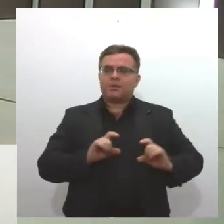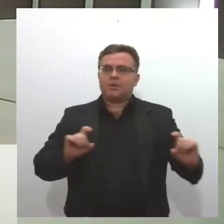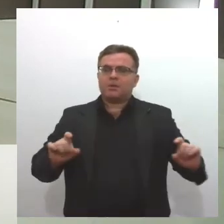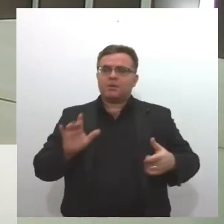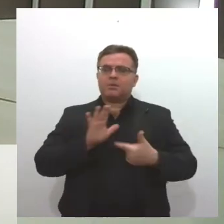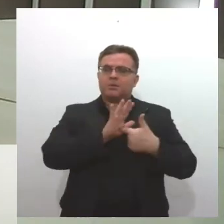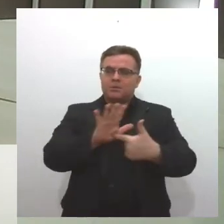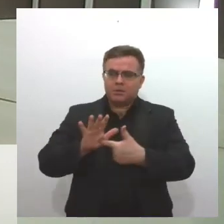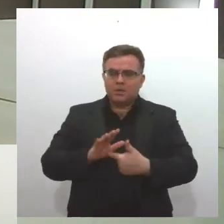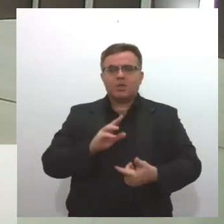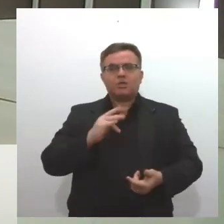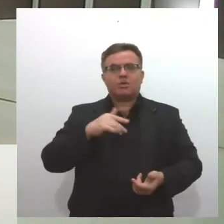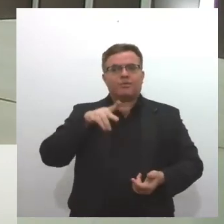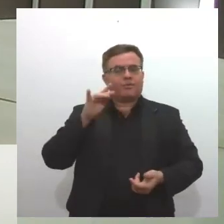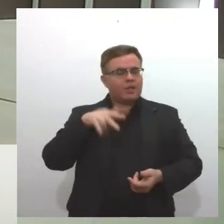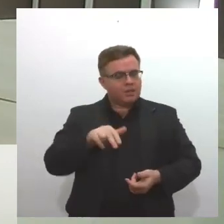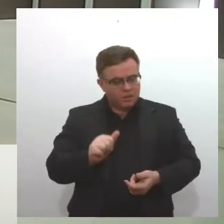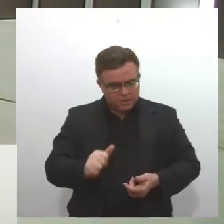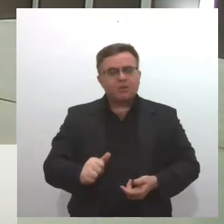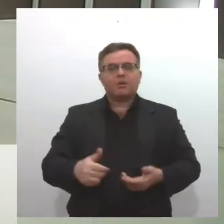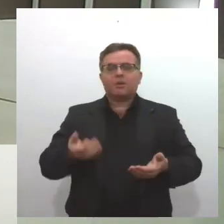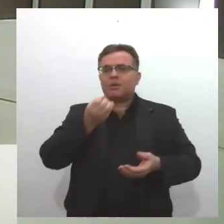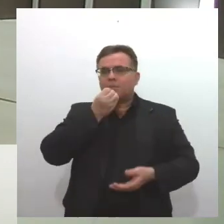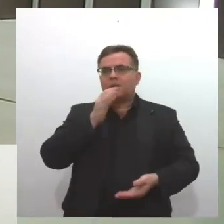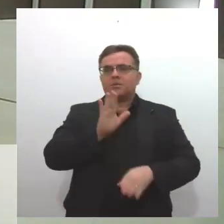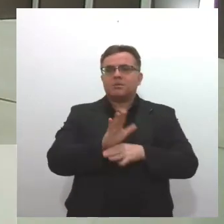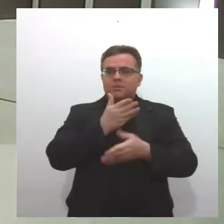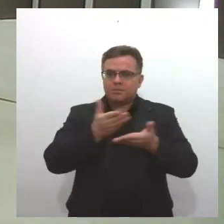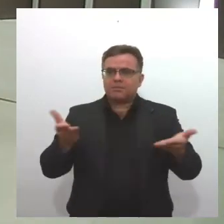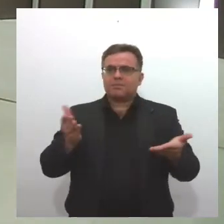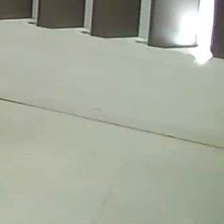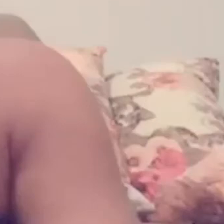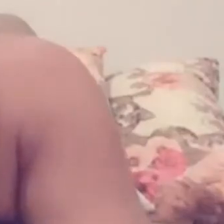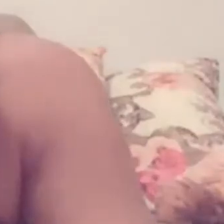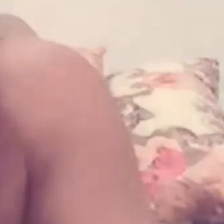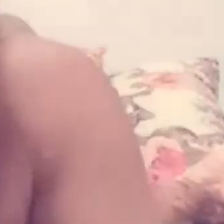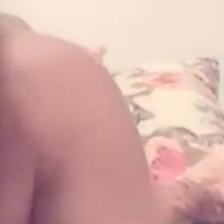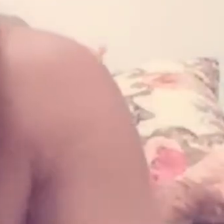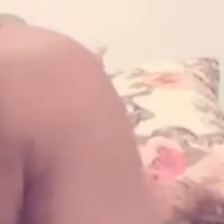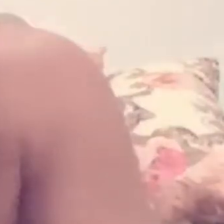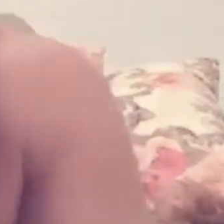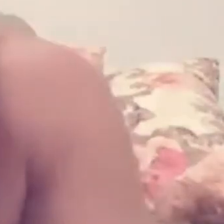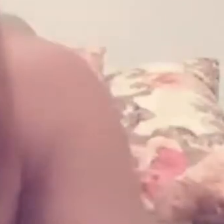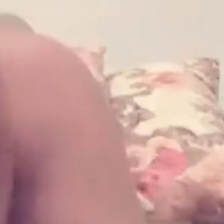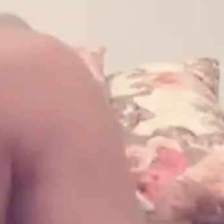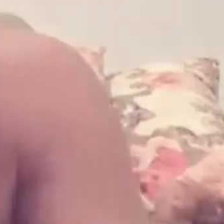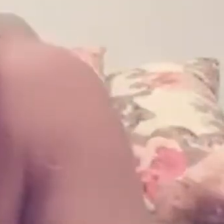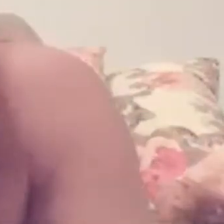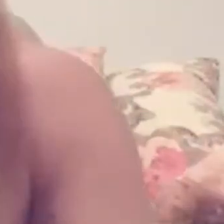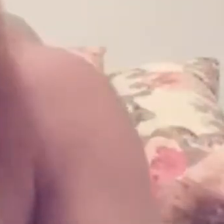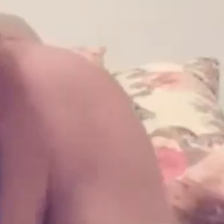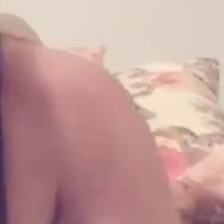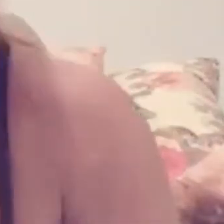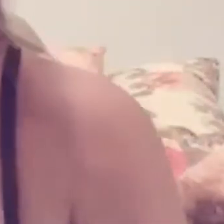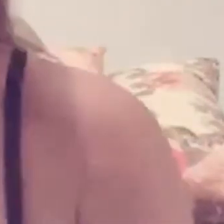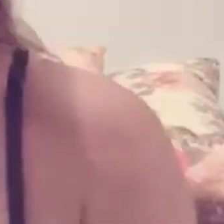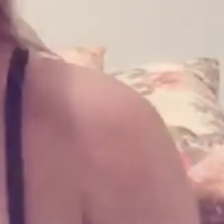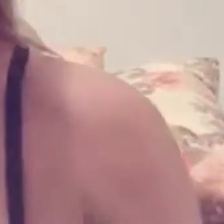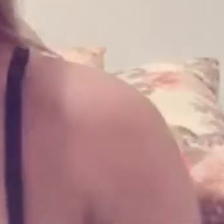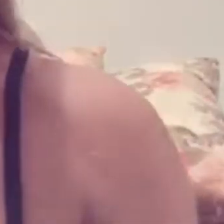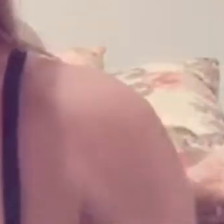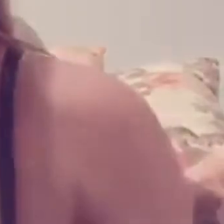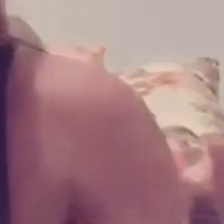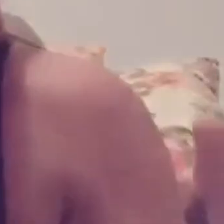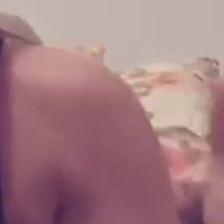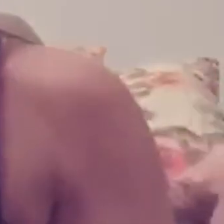som de Ivana Dantas e João Ventura. Uma boa tarde para você. Será talvez que a